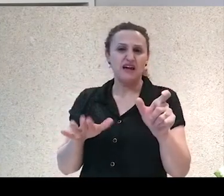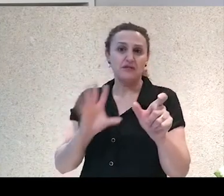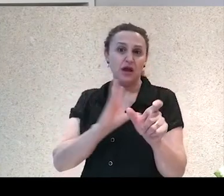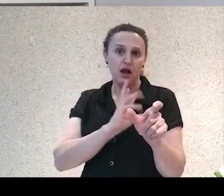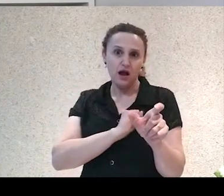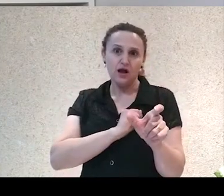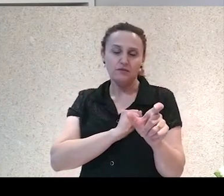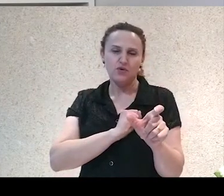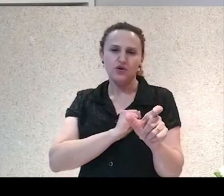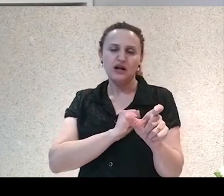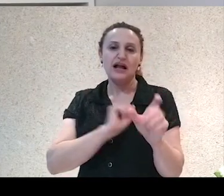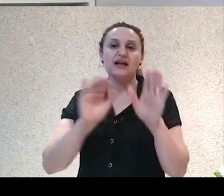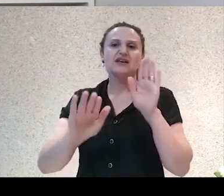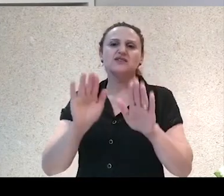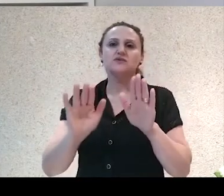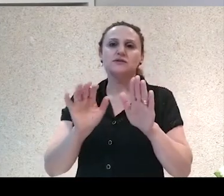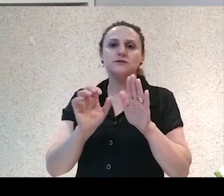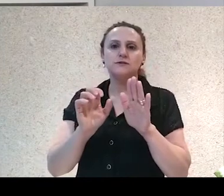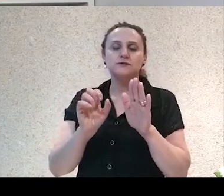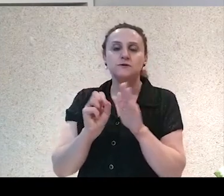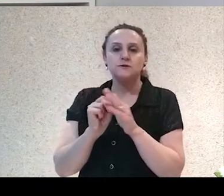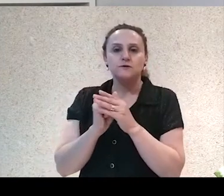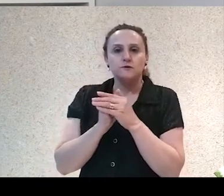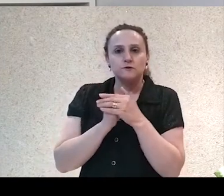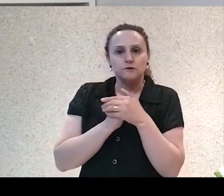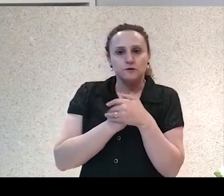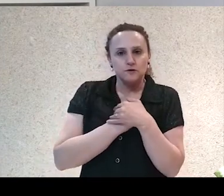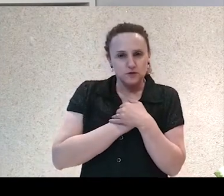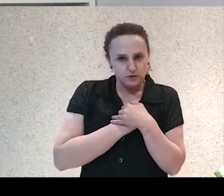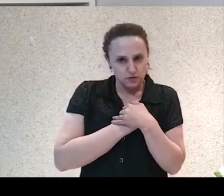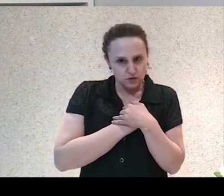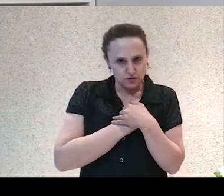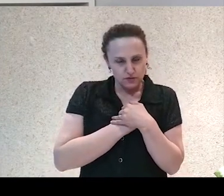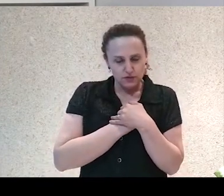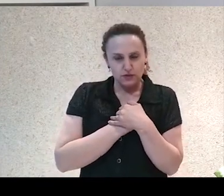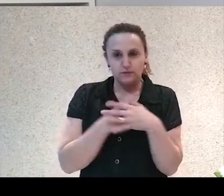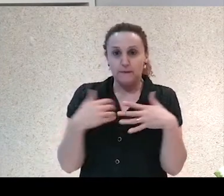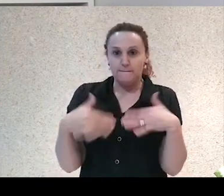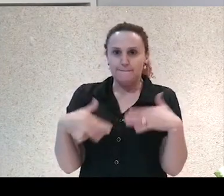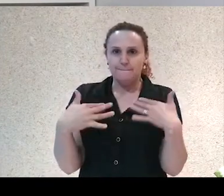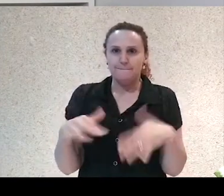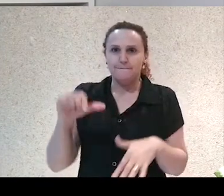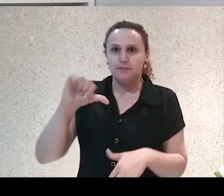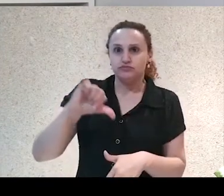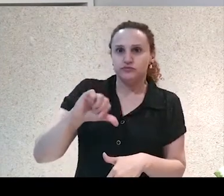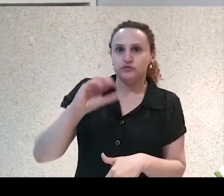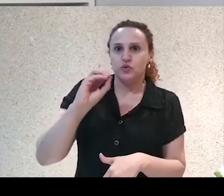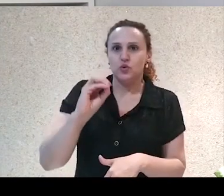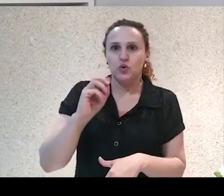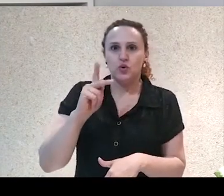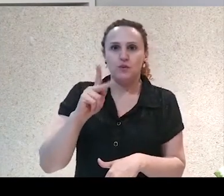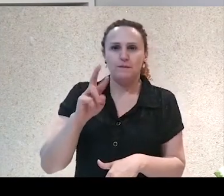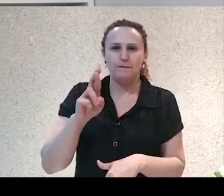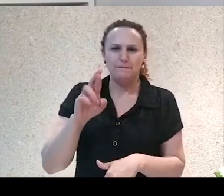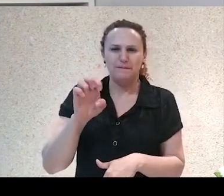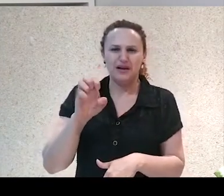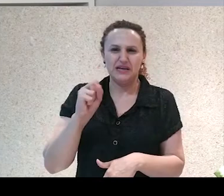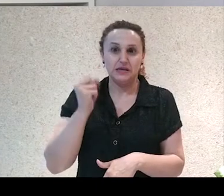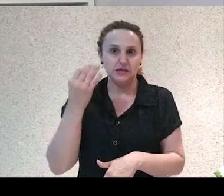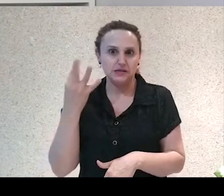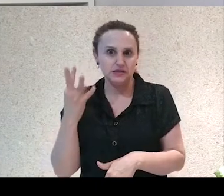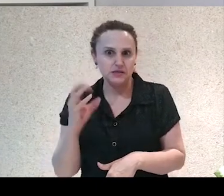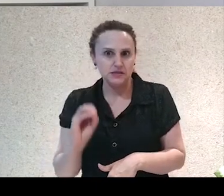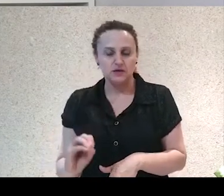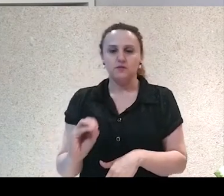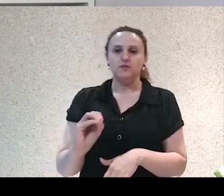esconder opressão, pode esconder várias formas de opressão. Ainda nessa relação de amor, a gente